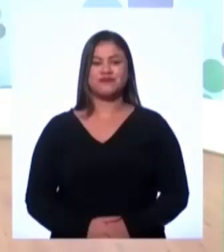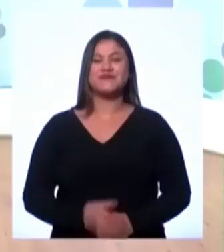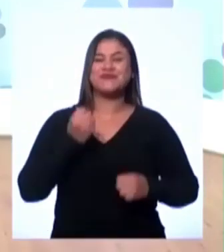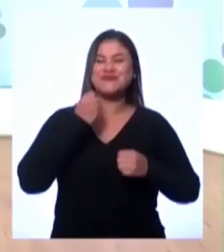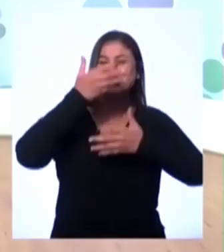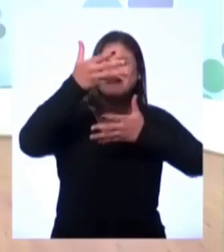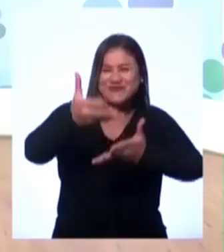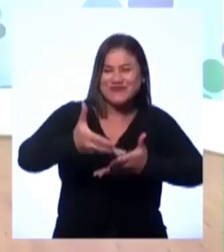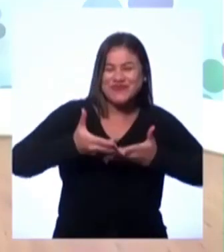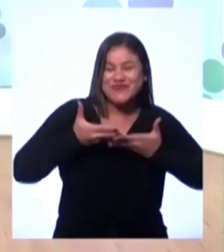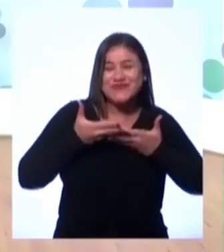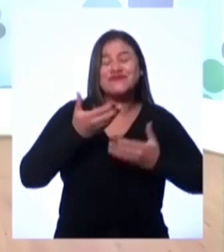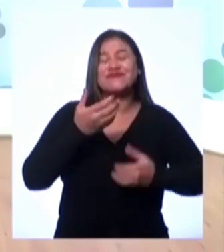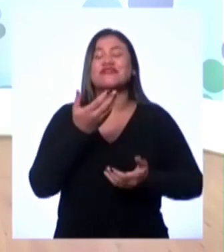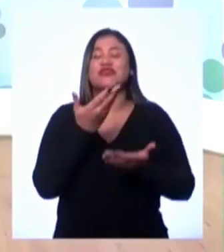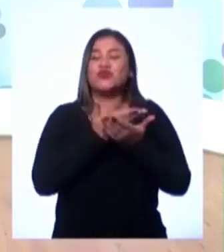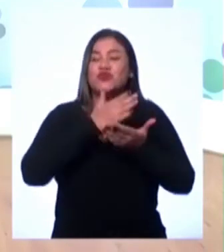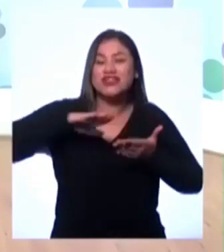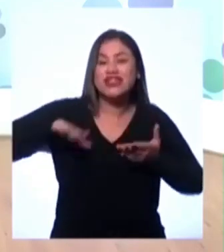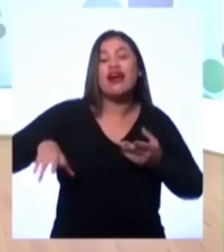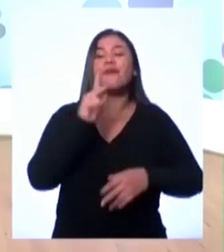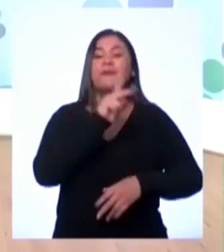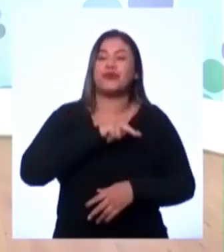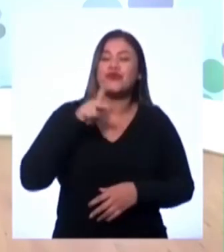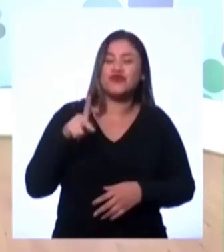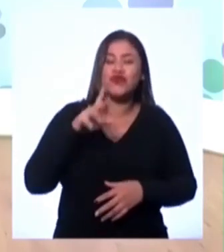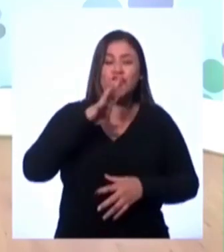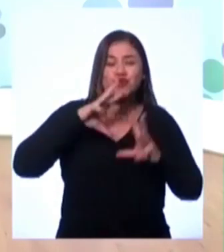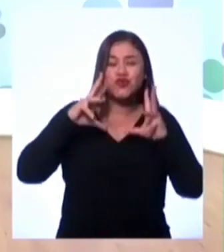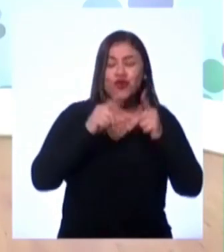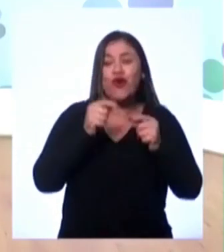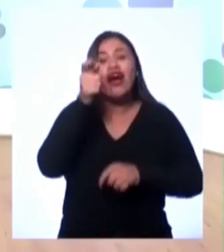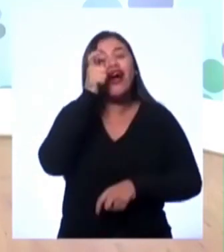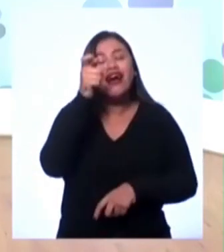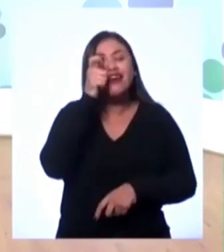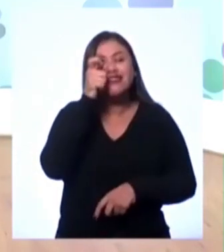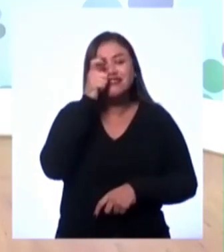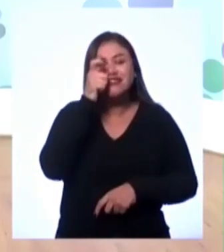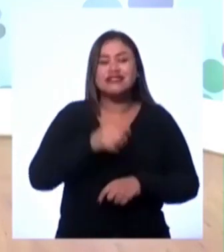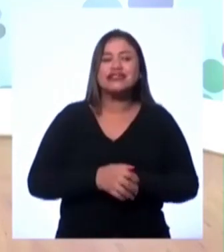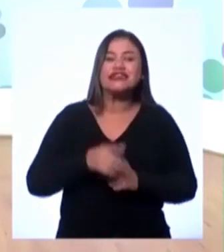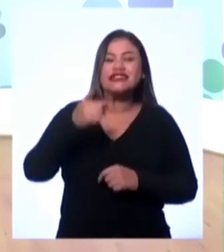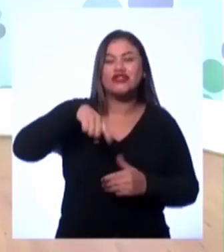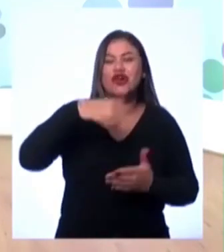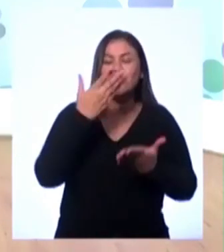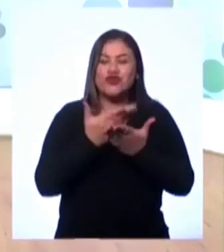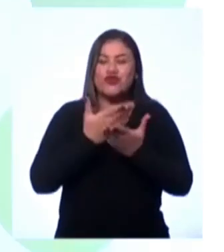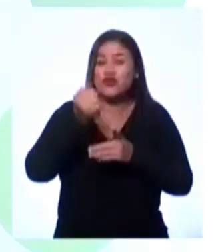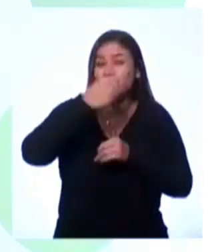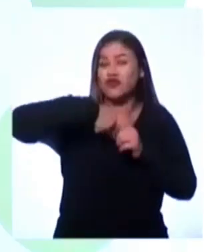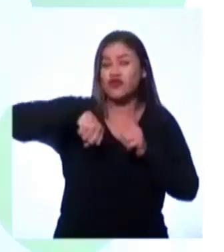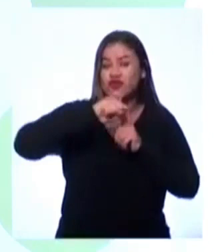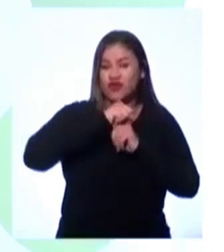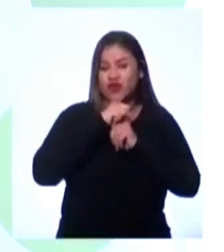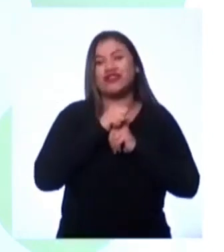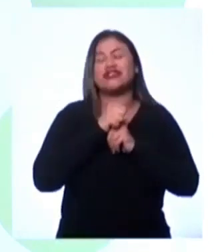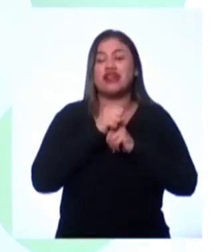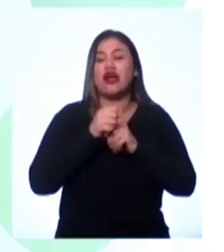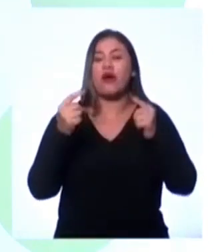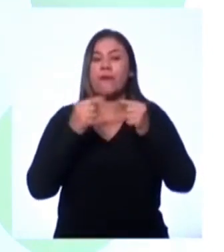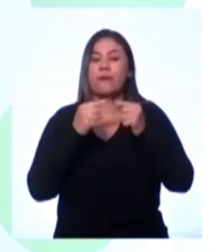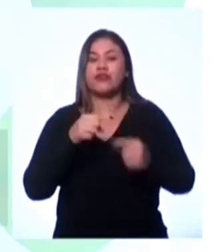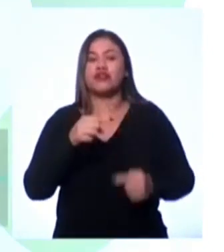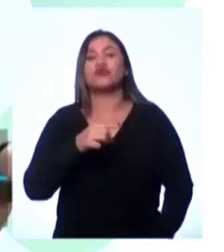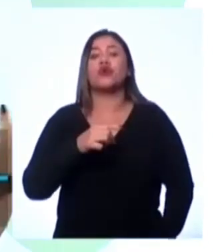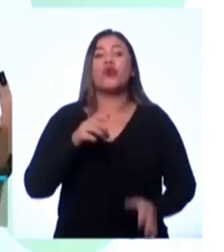Bem-vindos, estudantes, professores, né? Todo mundo que estiver assistindo aí a nossa aula de Sociologia para o segundo termo do